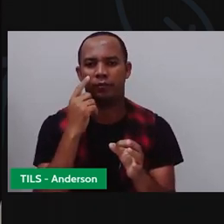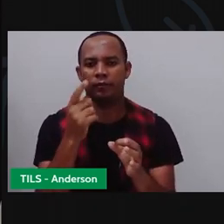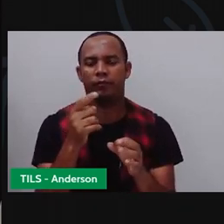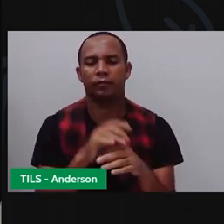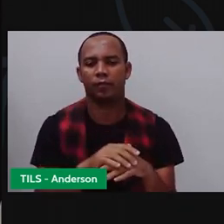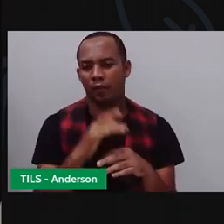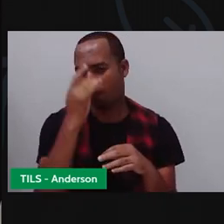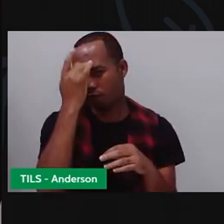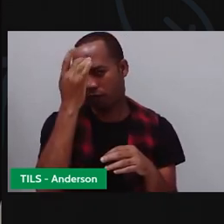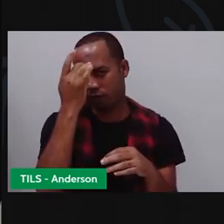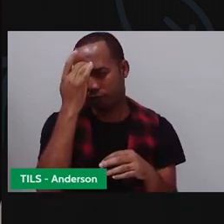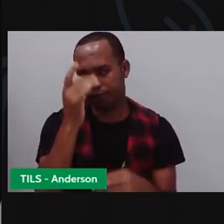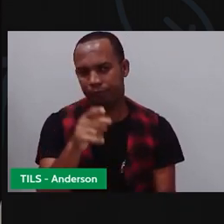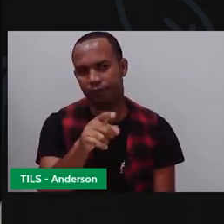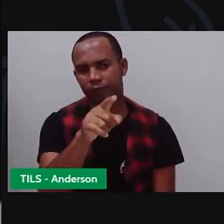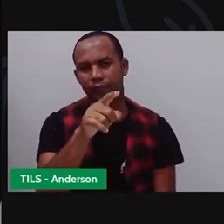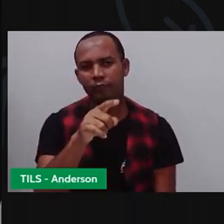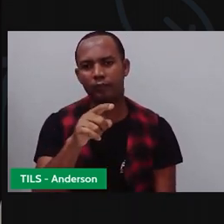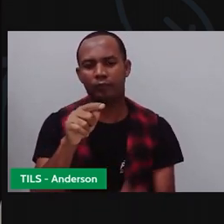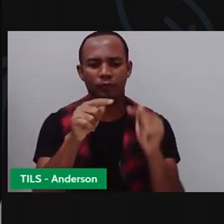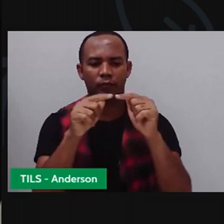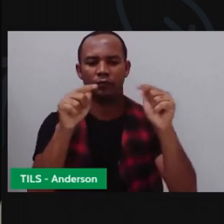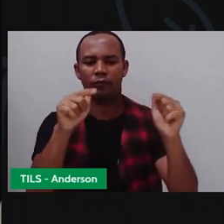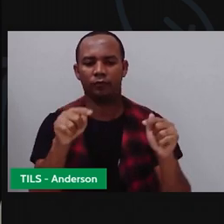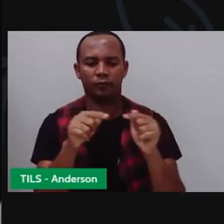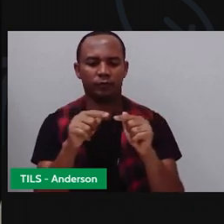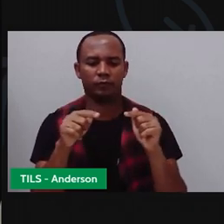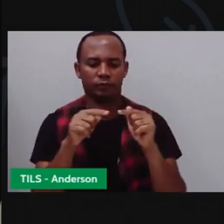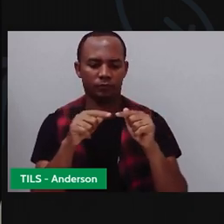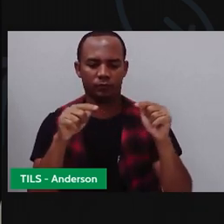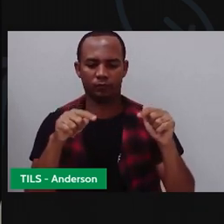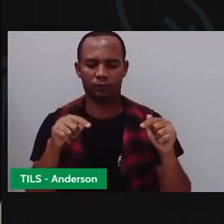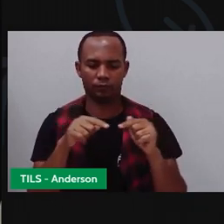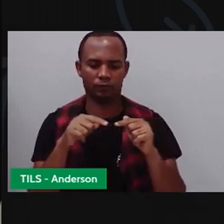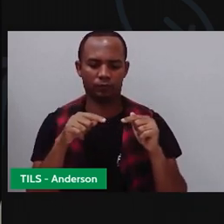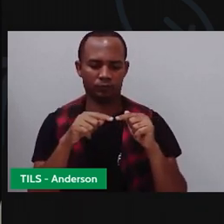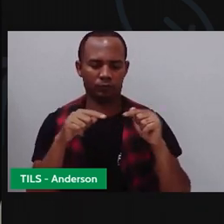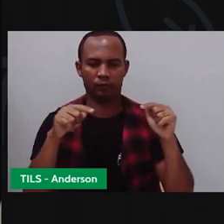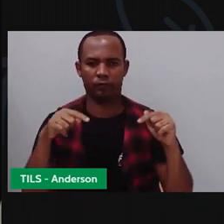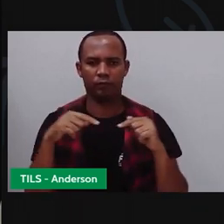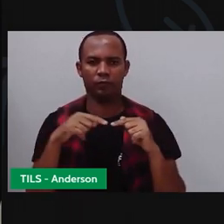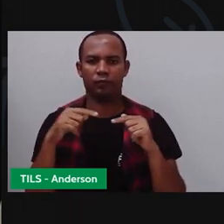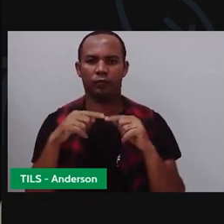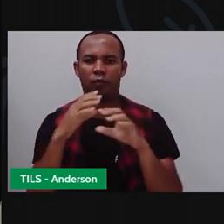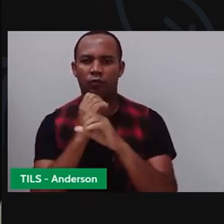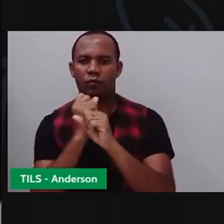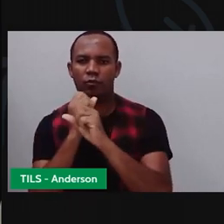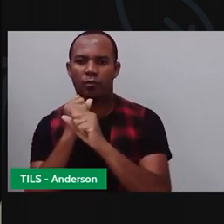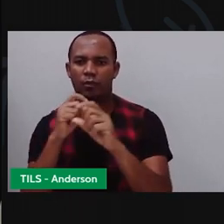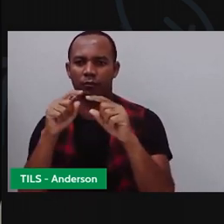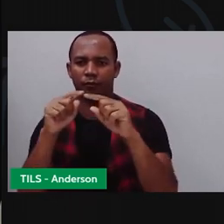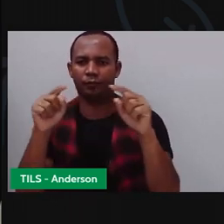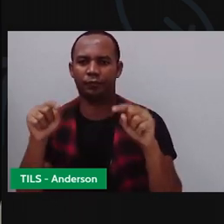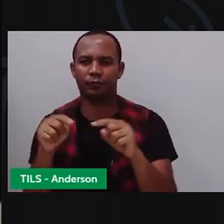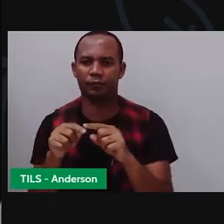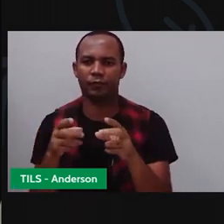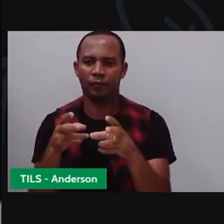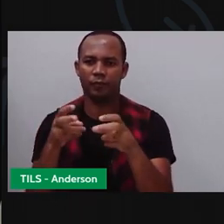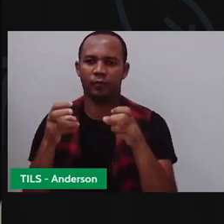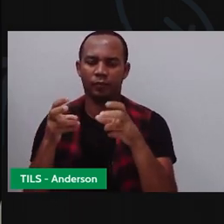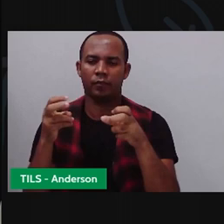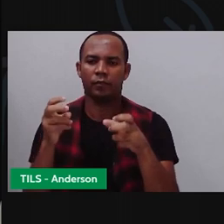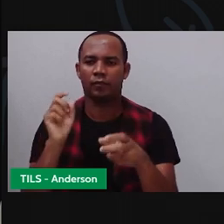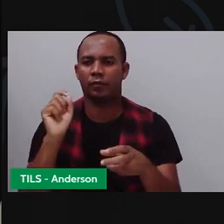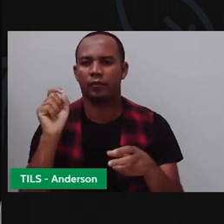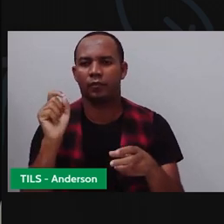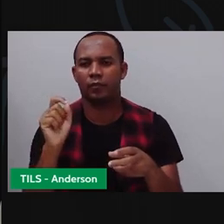que foi bem fácil. A gente somou esse quatro com esse daqui, depois esse, esse e esse. A gente percebeu que na soma dava